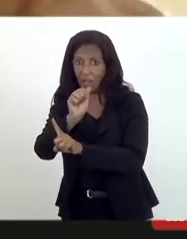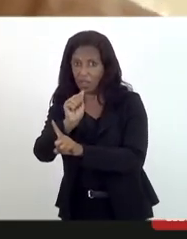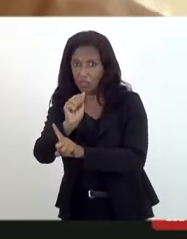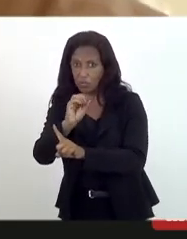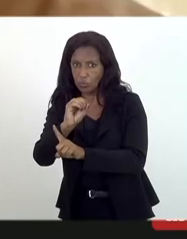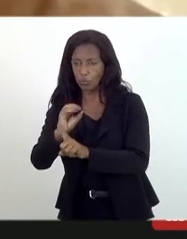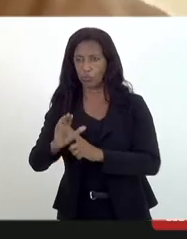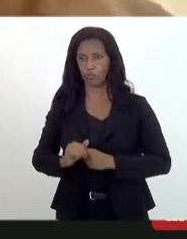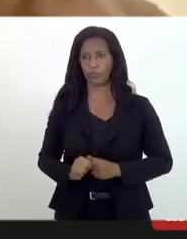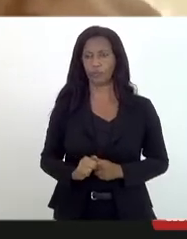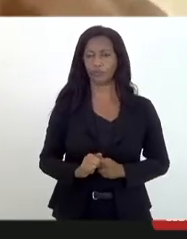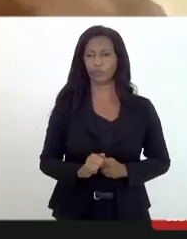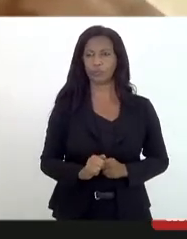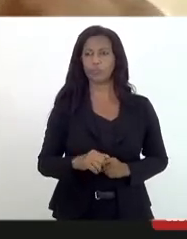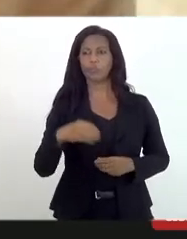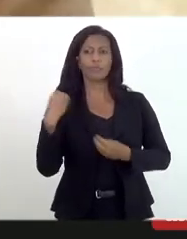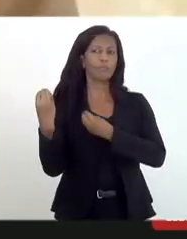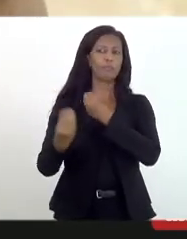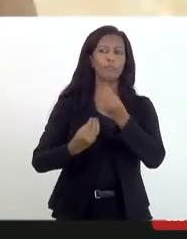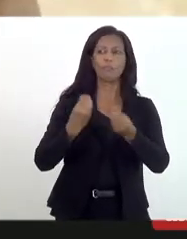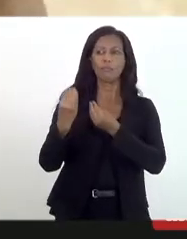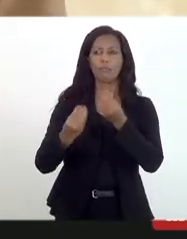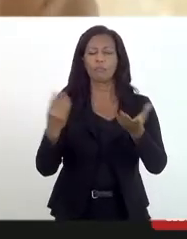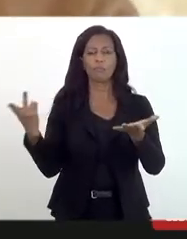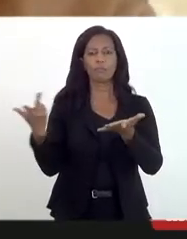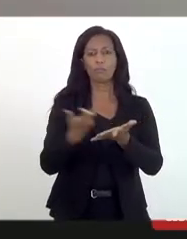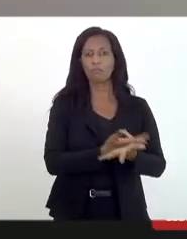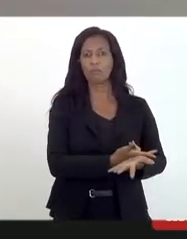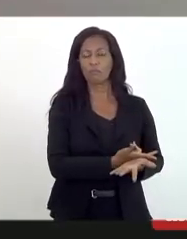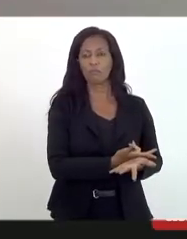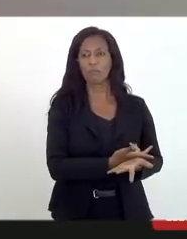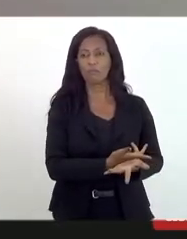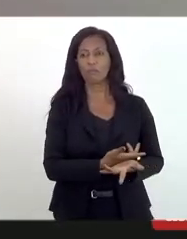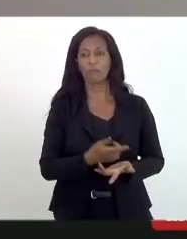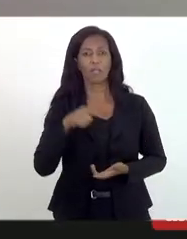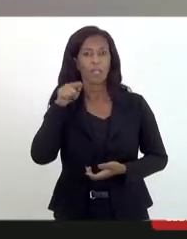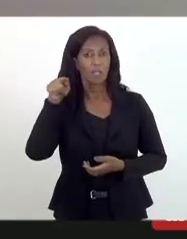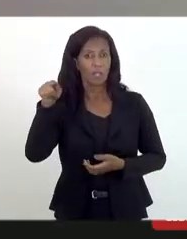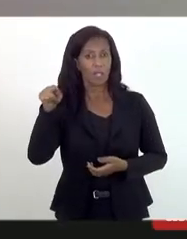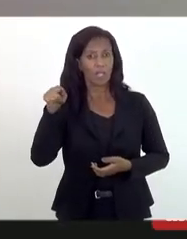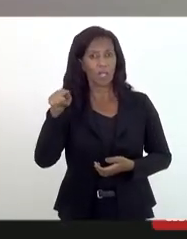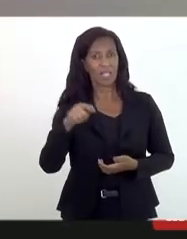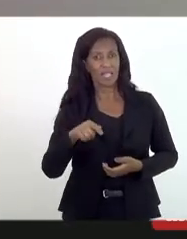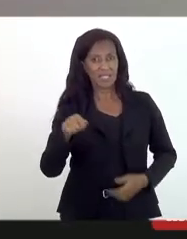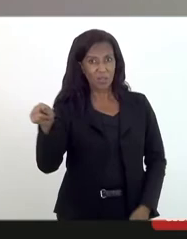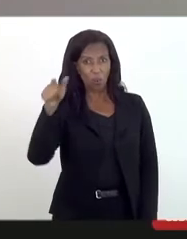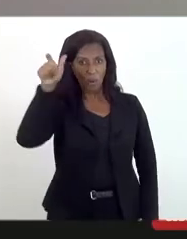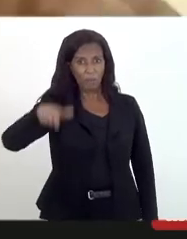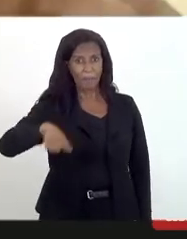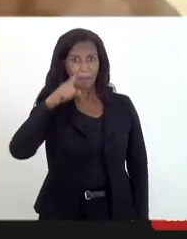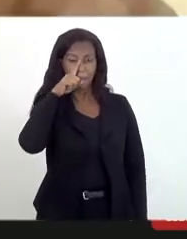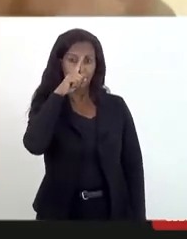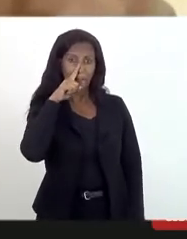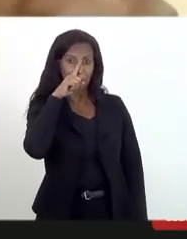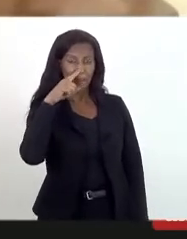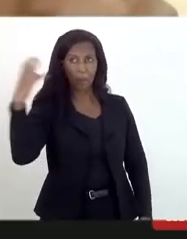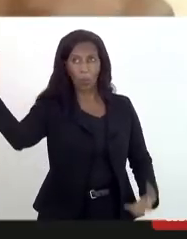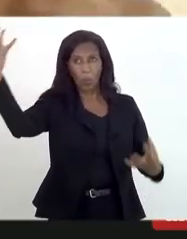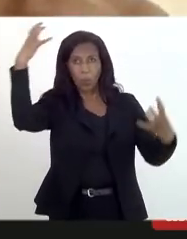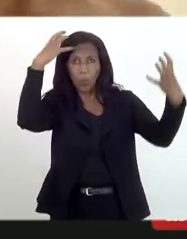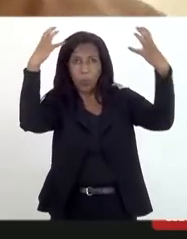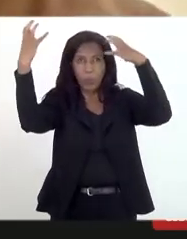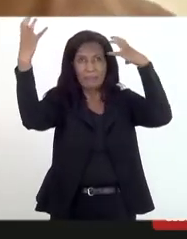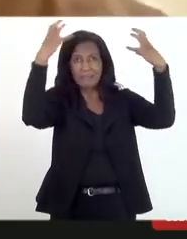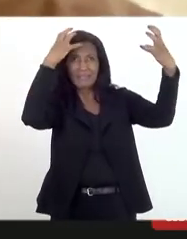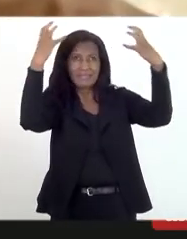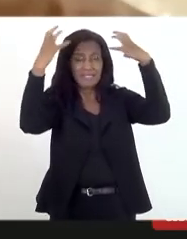por exemplo, que é capaz de agredir um gay na rua, um cara é gay. Esse é o cara perigoso, ele é fanático, ele tem aquilo ali na cabeça